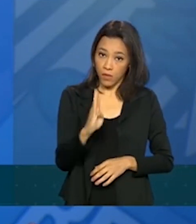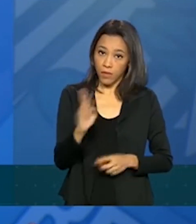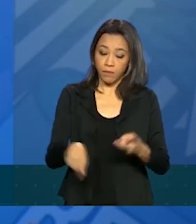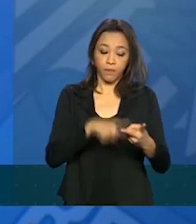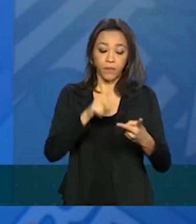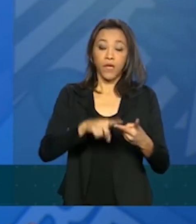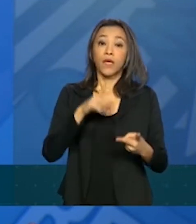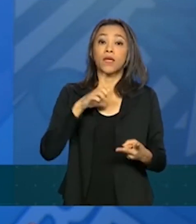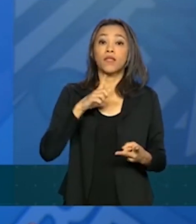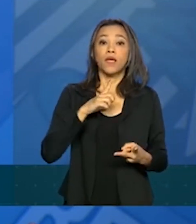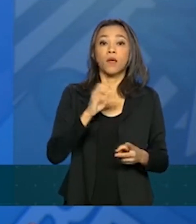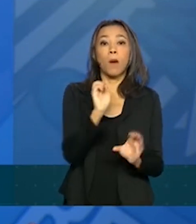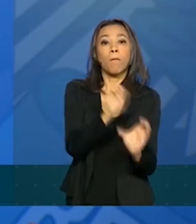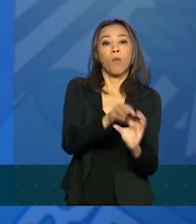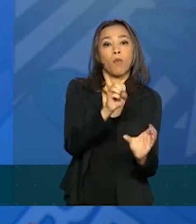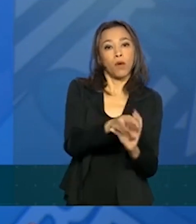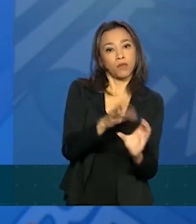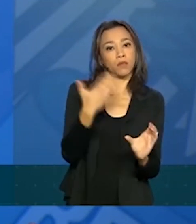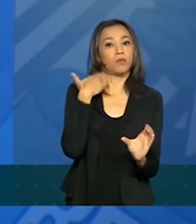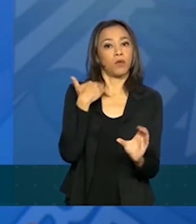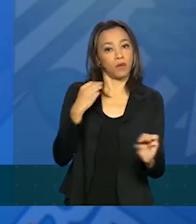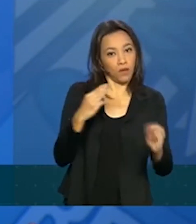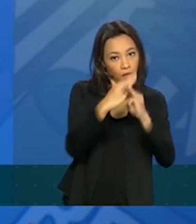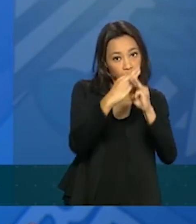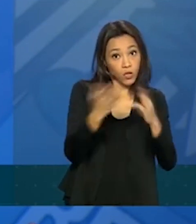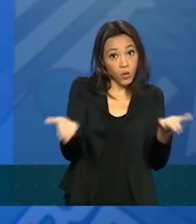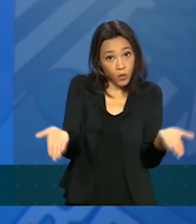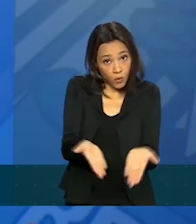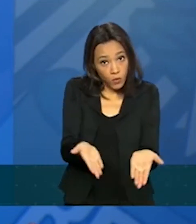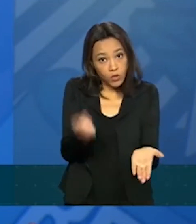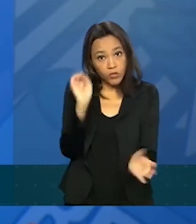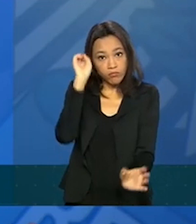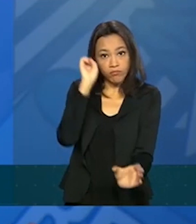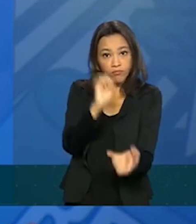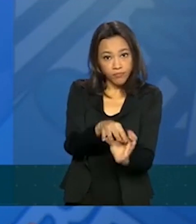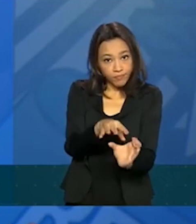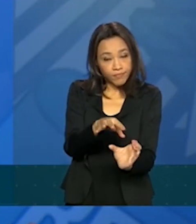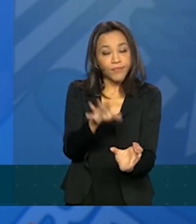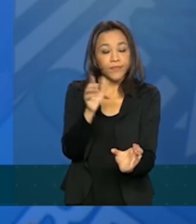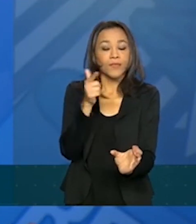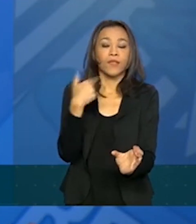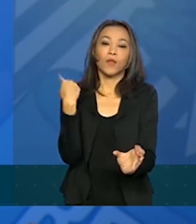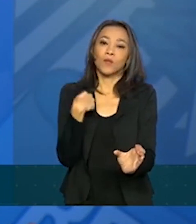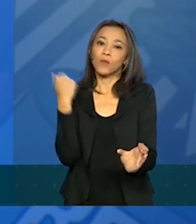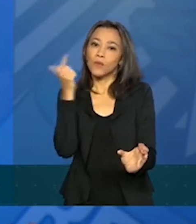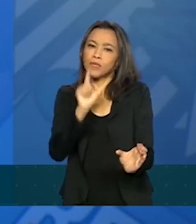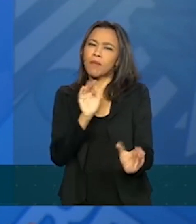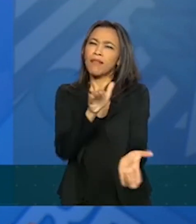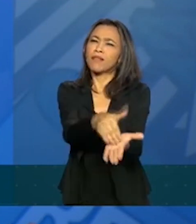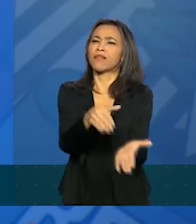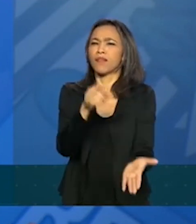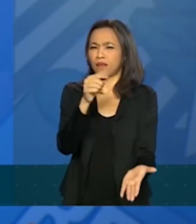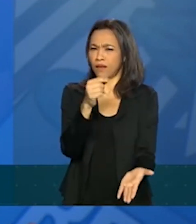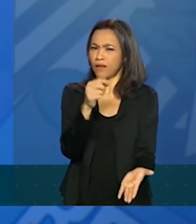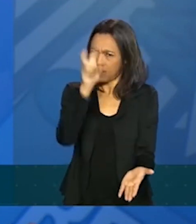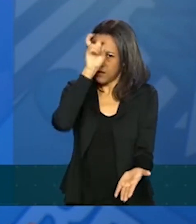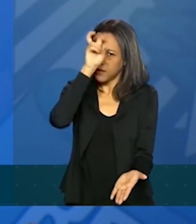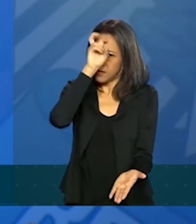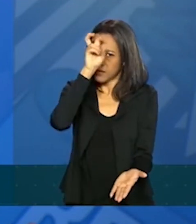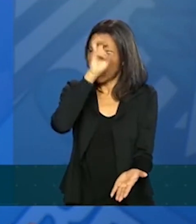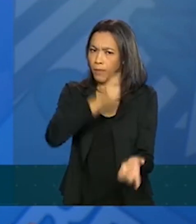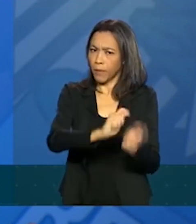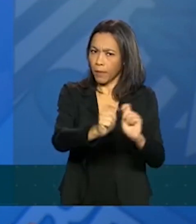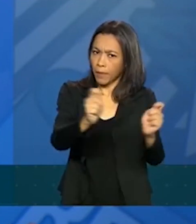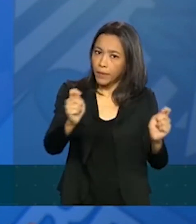poupança na Caixa Econômica Federal. Então, recebendo hoje, a gente consegue fazer isso até quinta-feira. O resto,